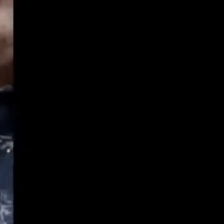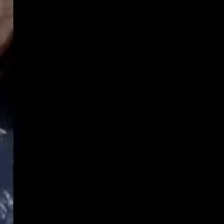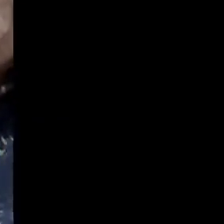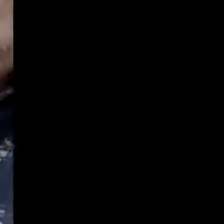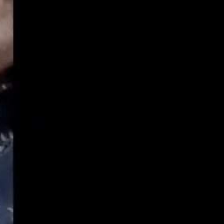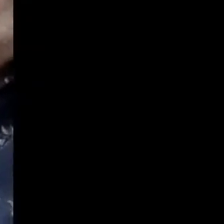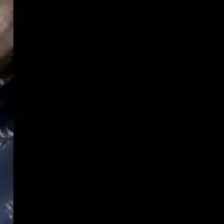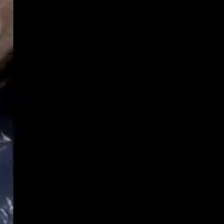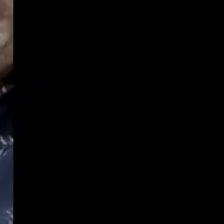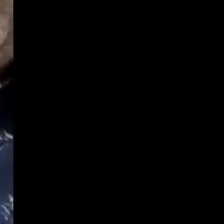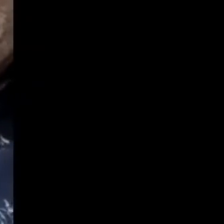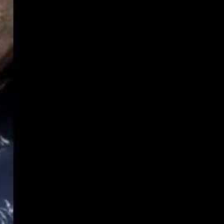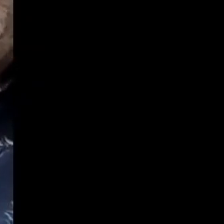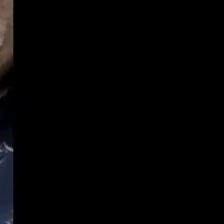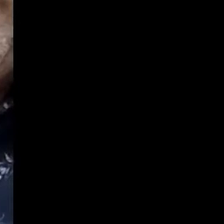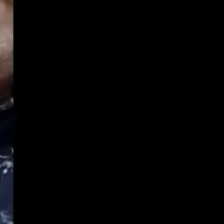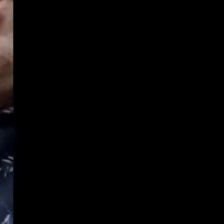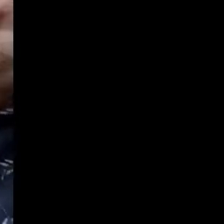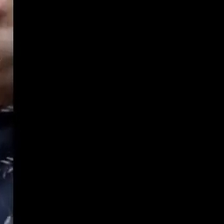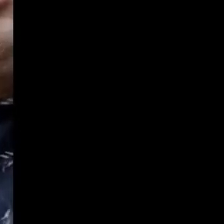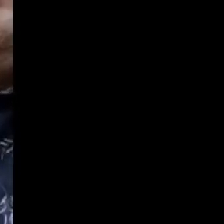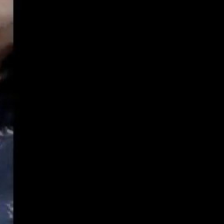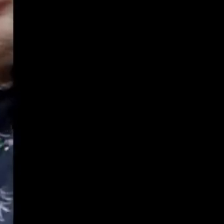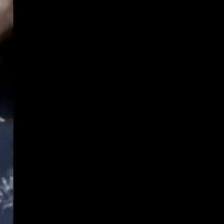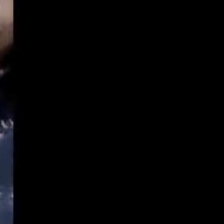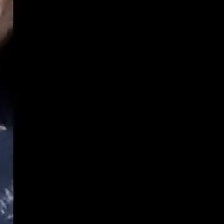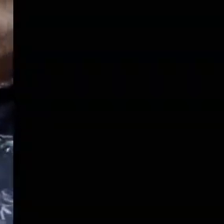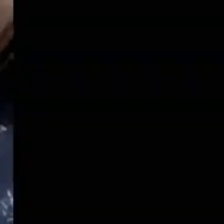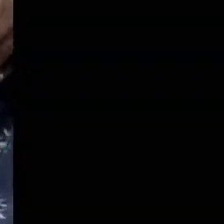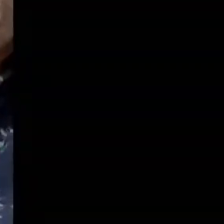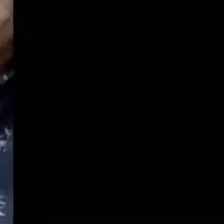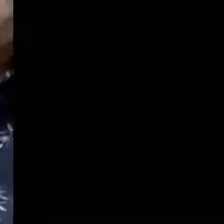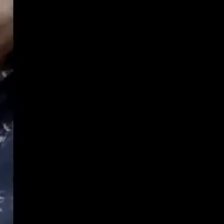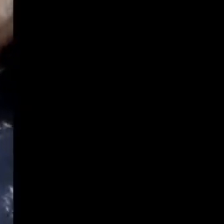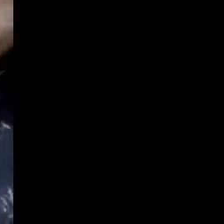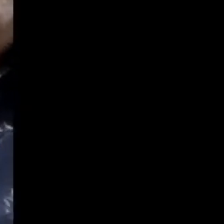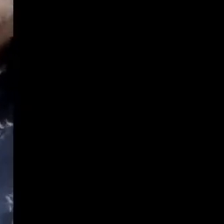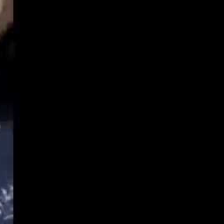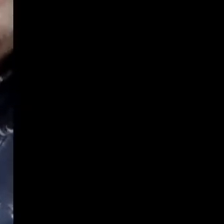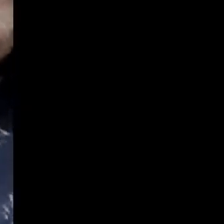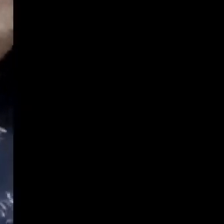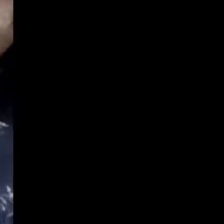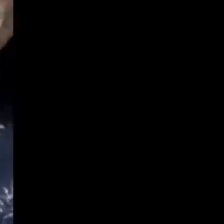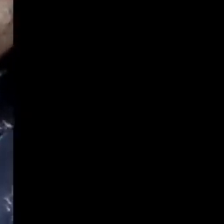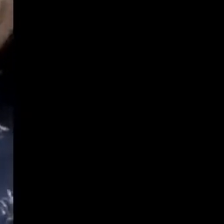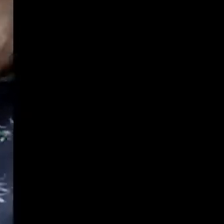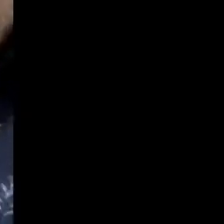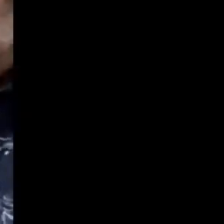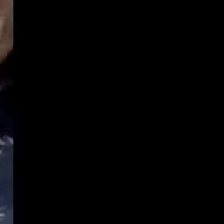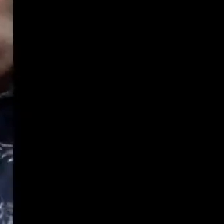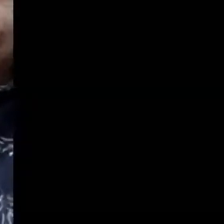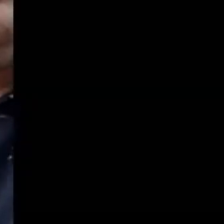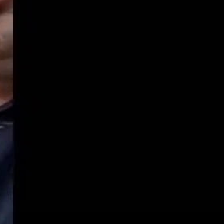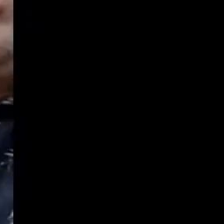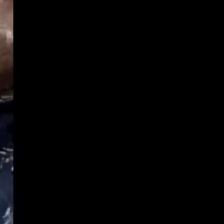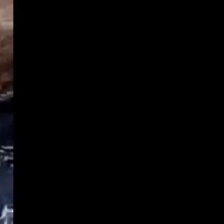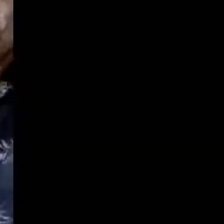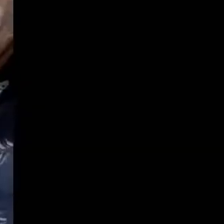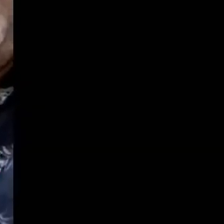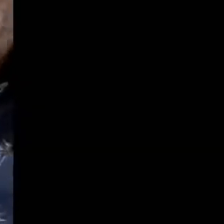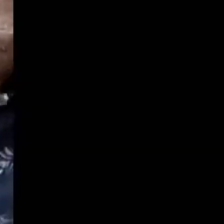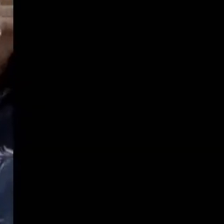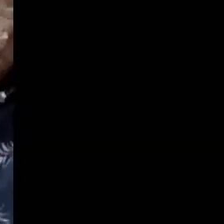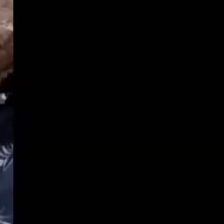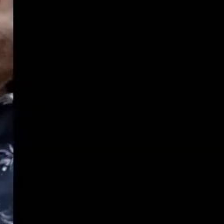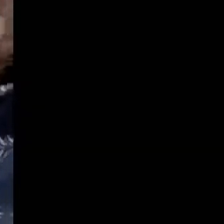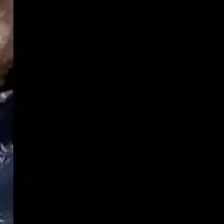aqui do prolongamento da Vexpress. Então, estamos aí fiscalizando, acompanhando a obra que vai ser e é importante para o município de Blumenau,